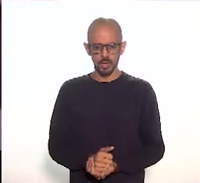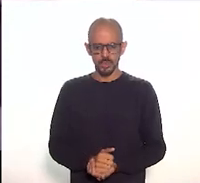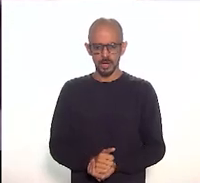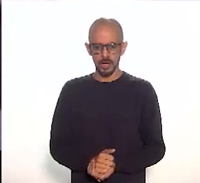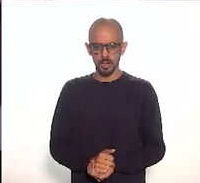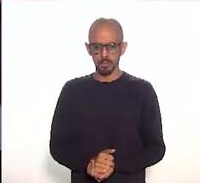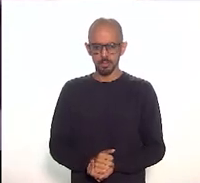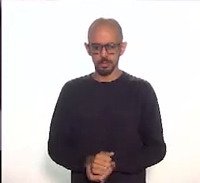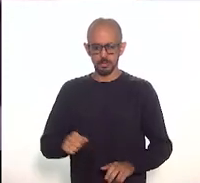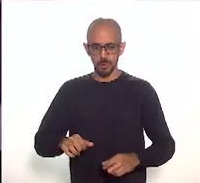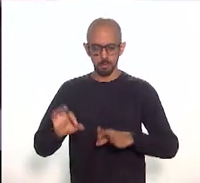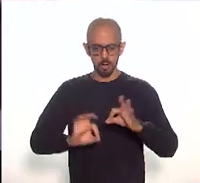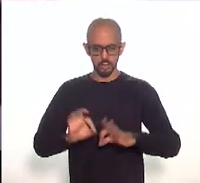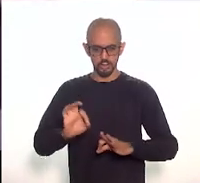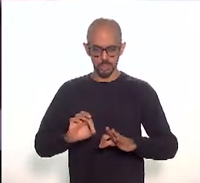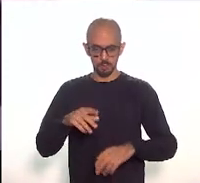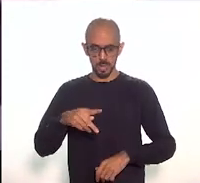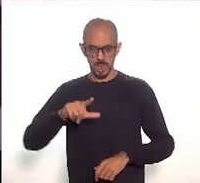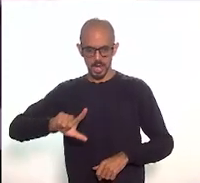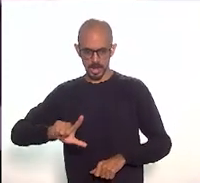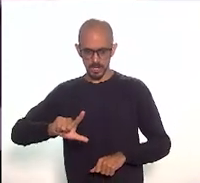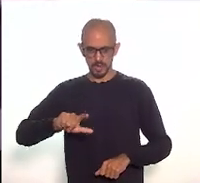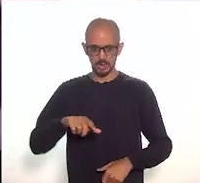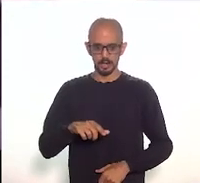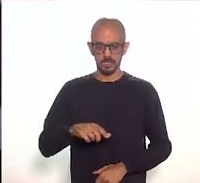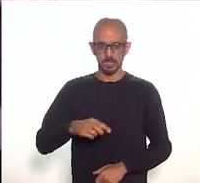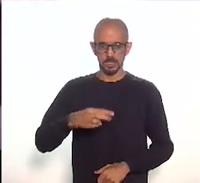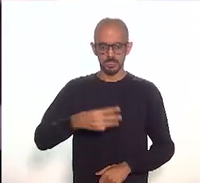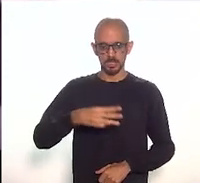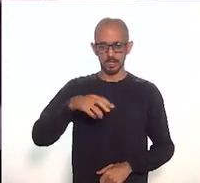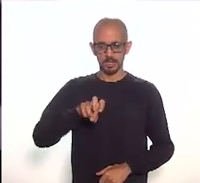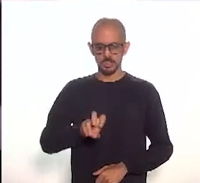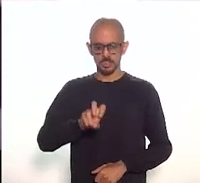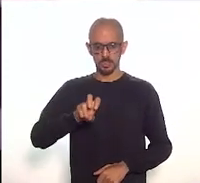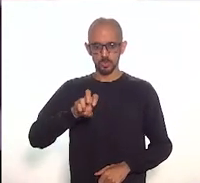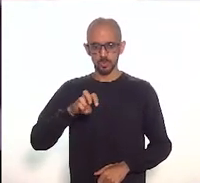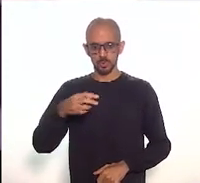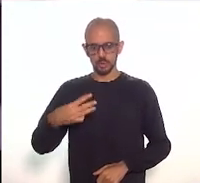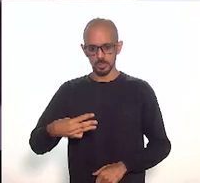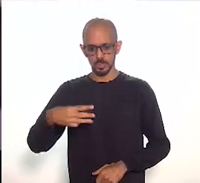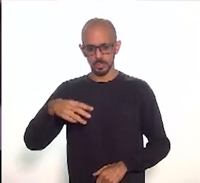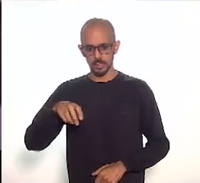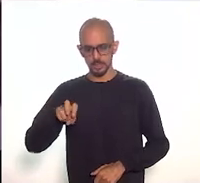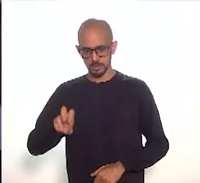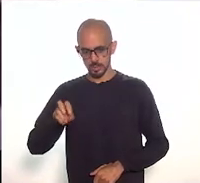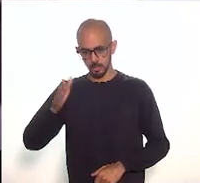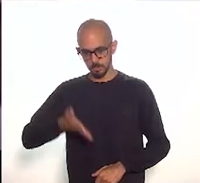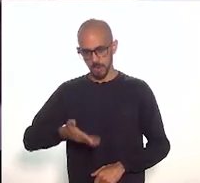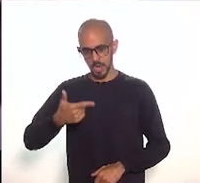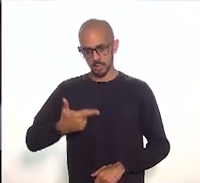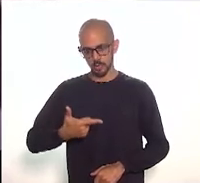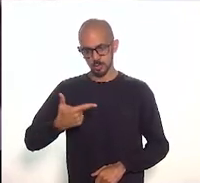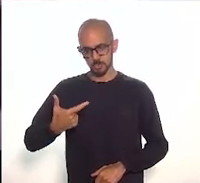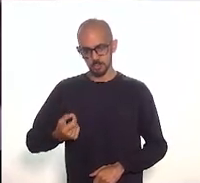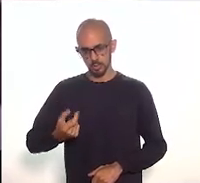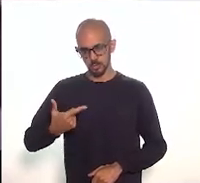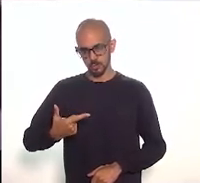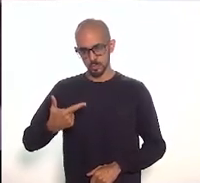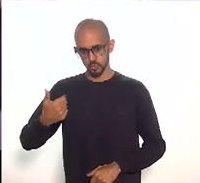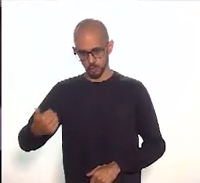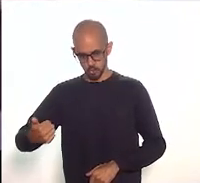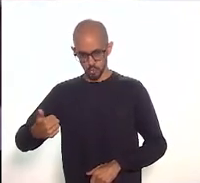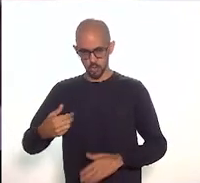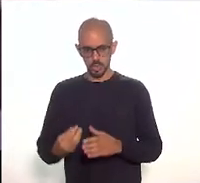projeto de lei número 3535-2021, que